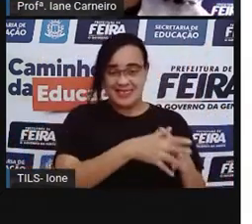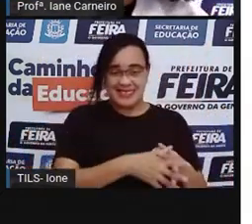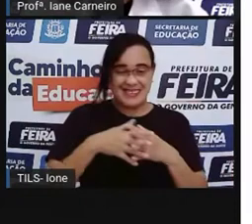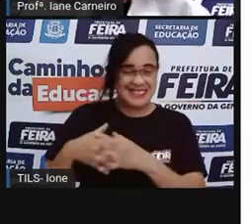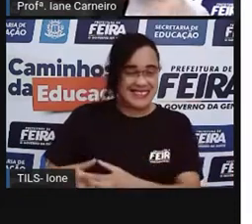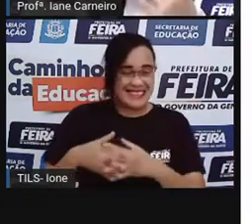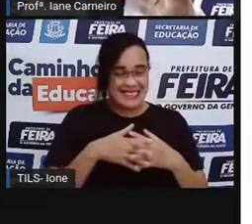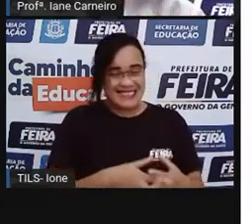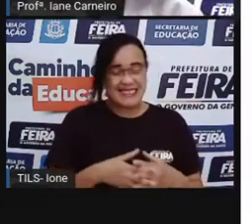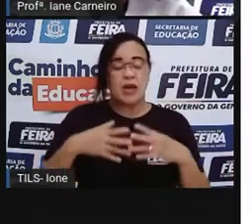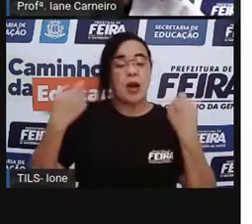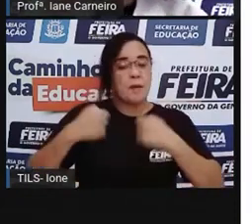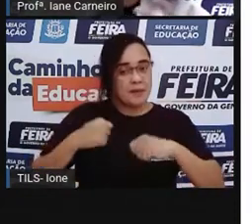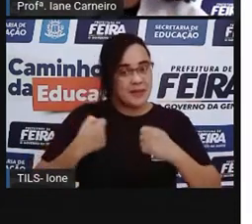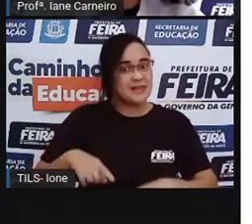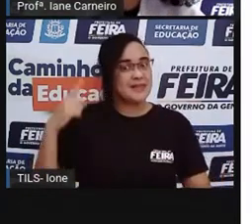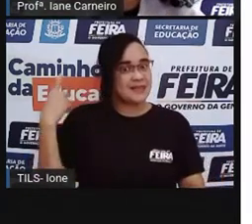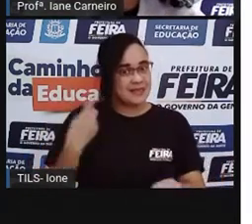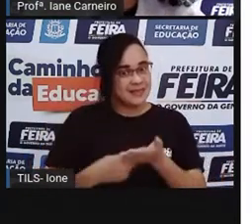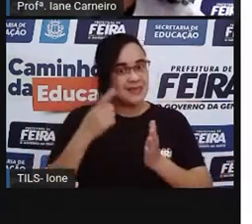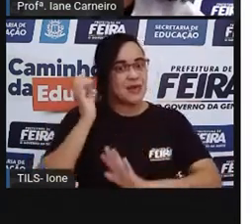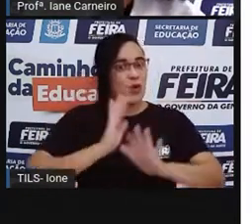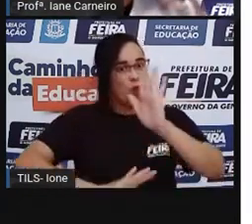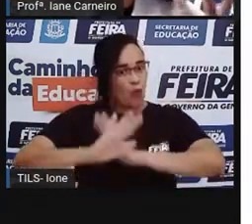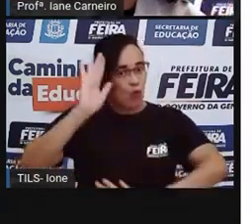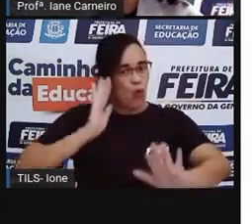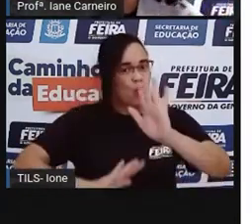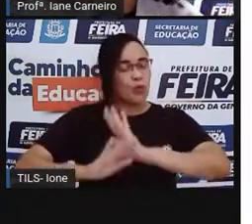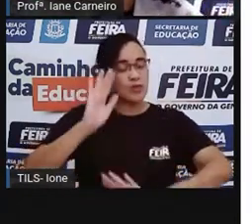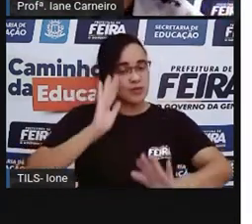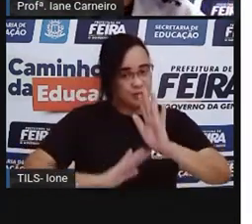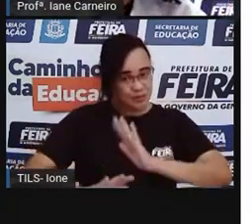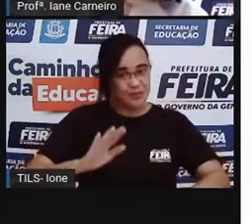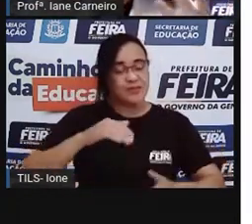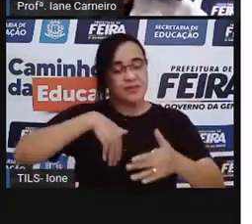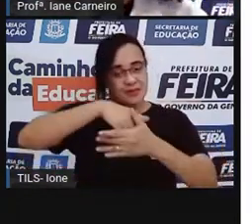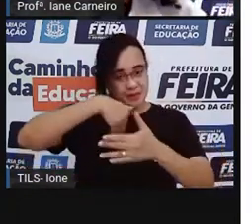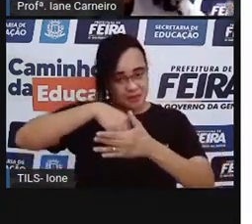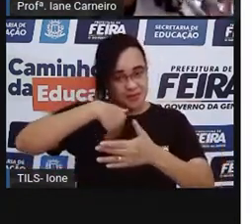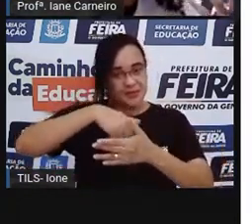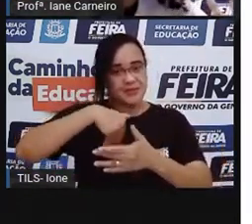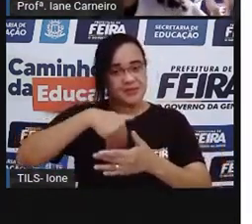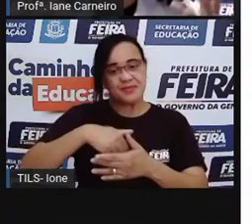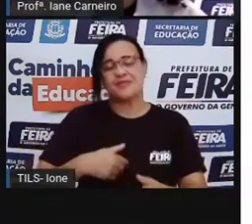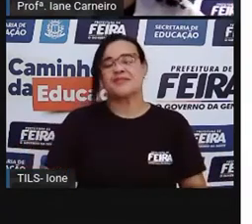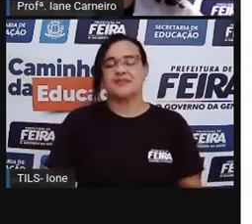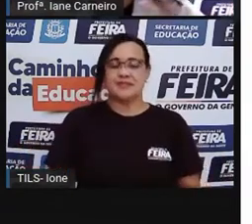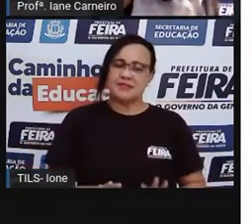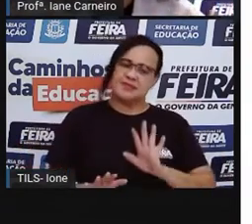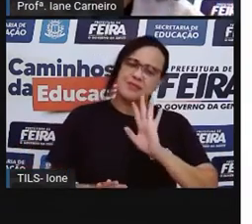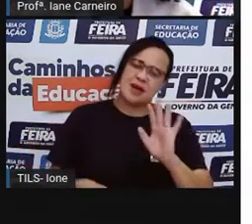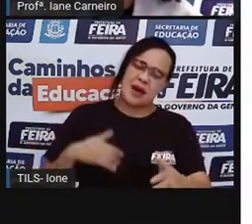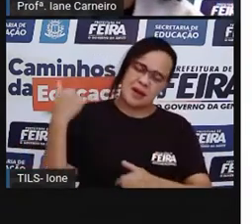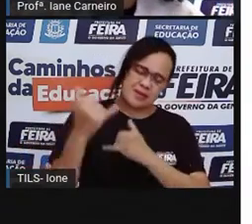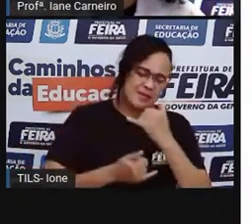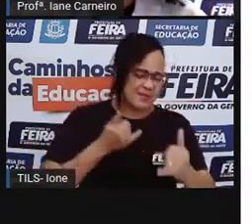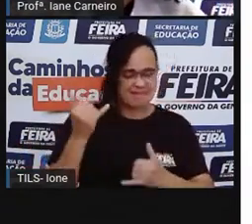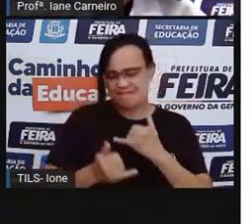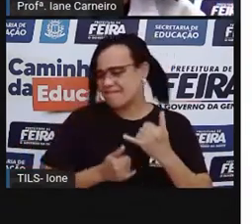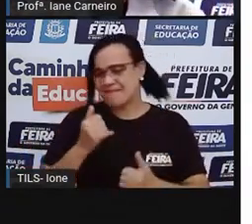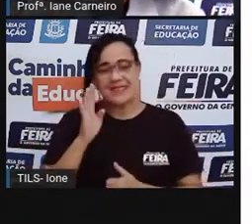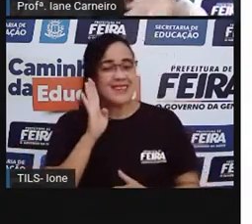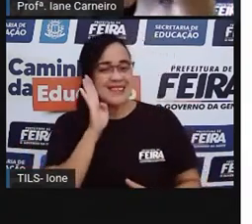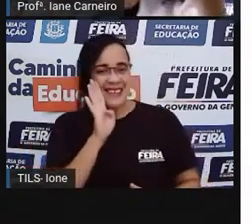combinados, de ter cuidado quando for jogar bola para não machucar o colega. Mas é uma brincadeira muito divertida,